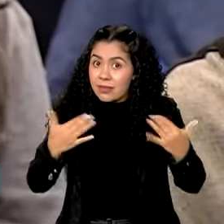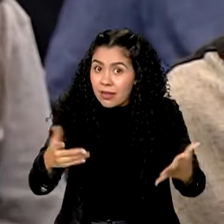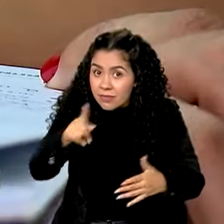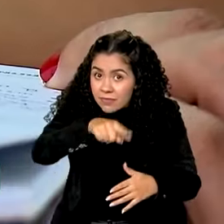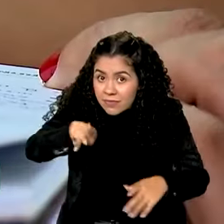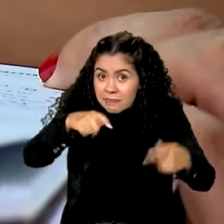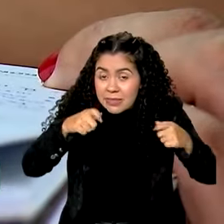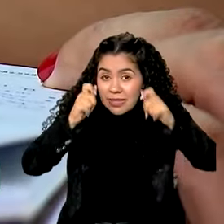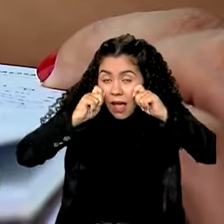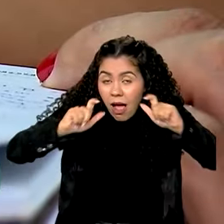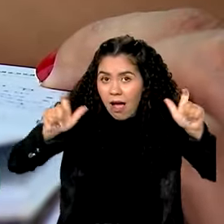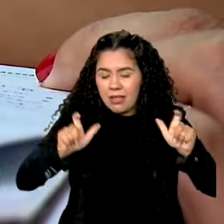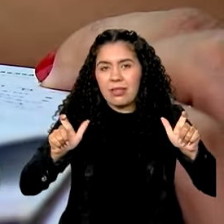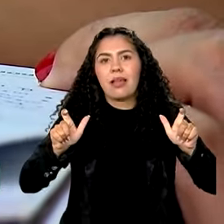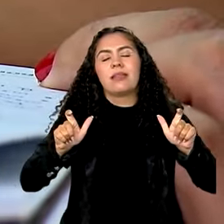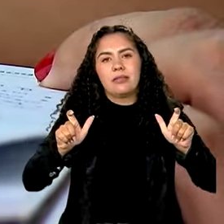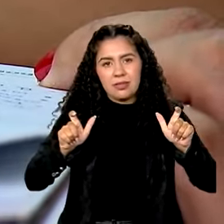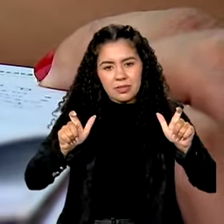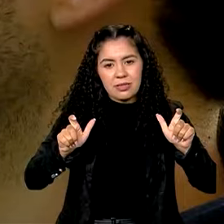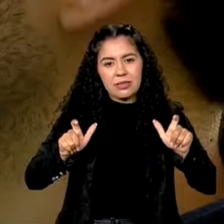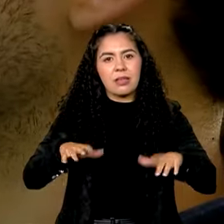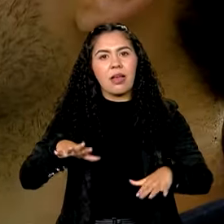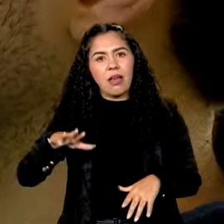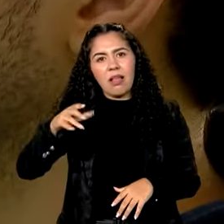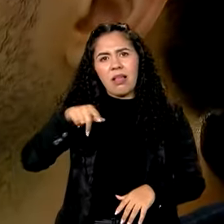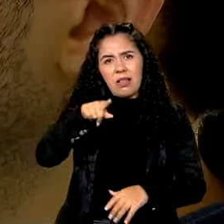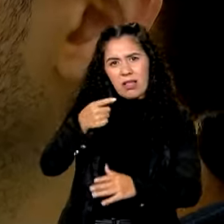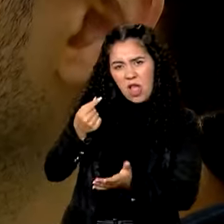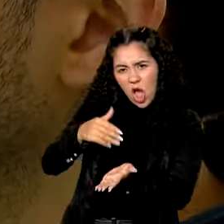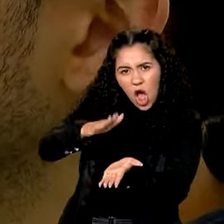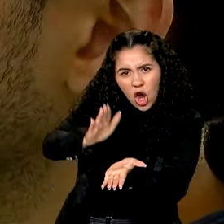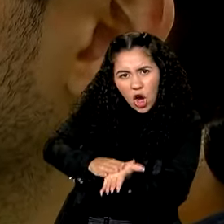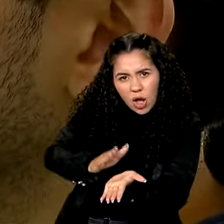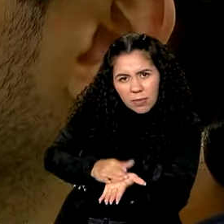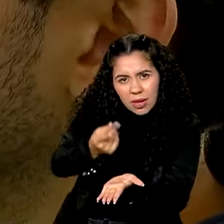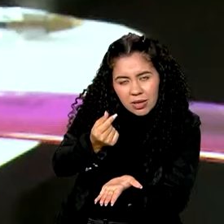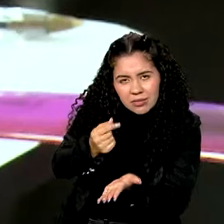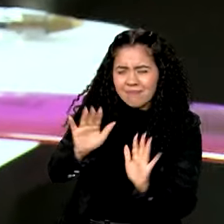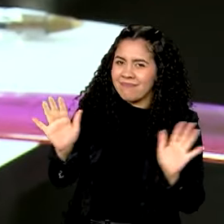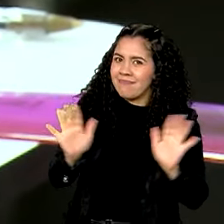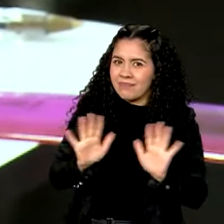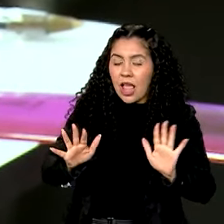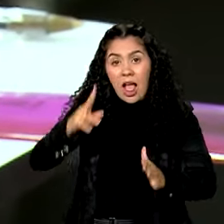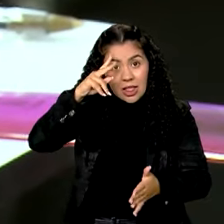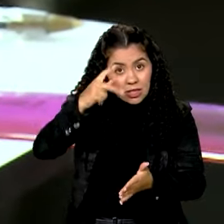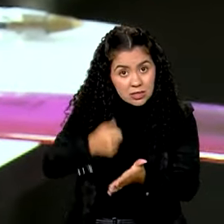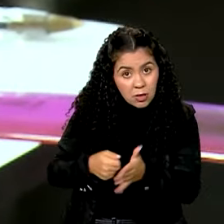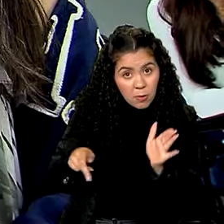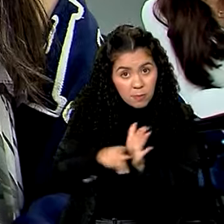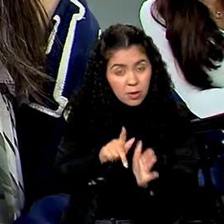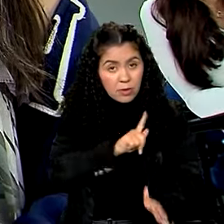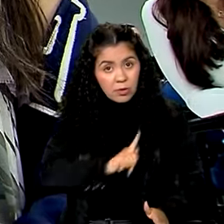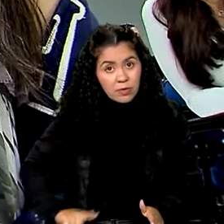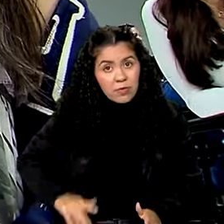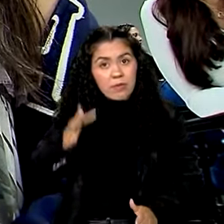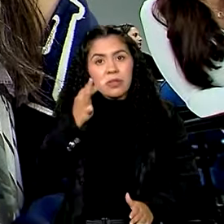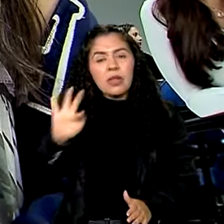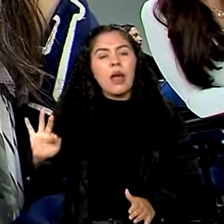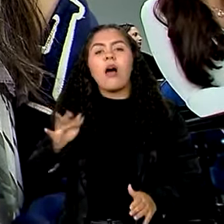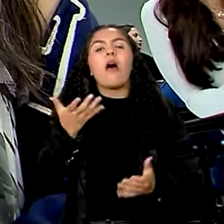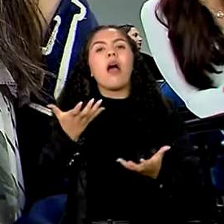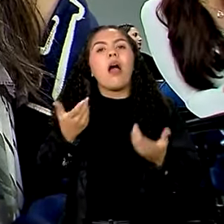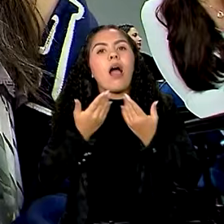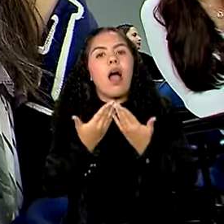atento. Ao contrário de cobrar mensalidades, uma das medidas do governo é ampliar o